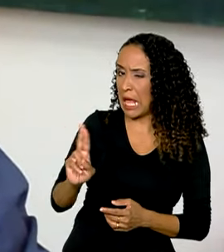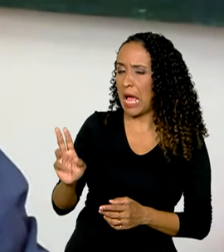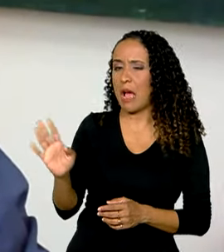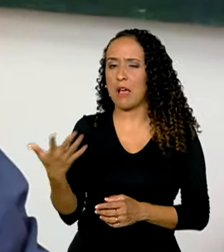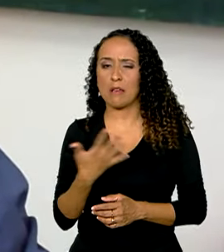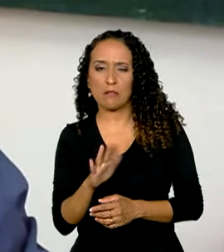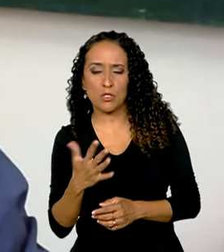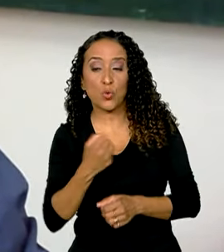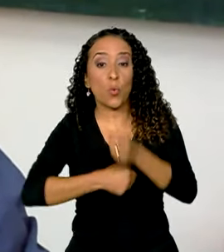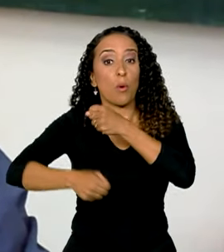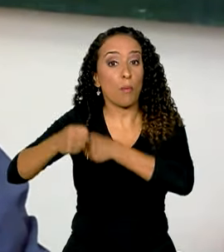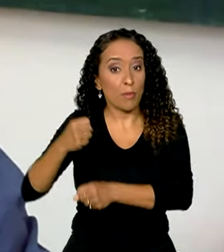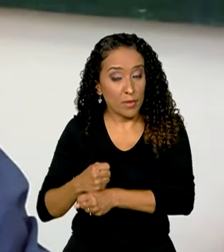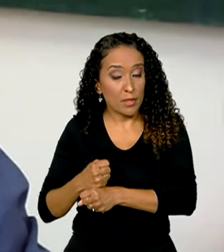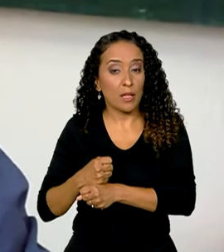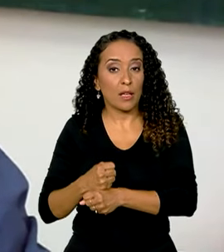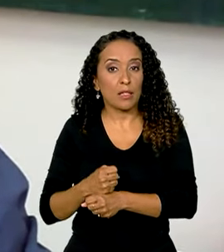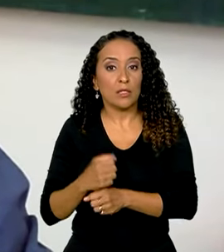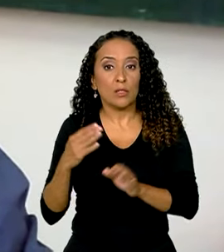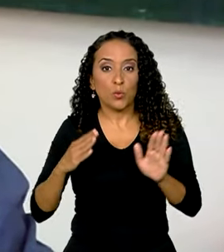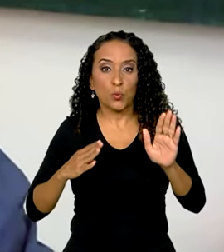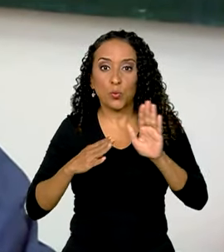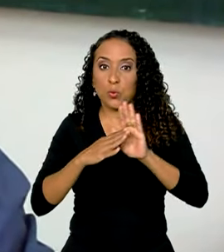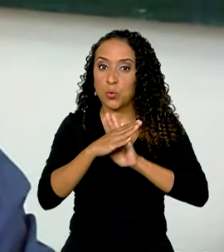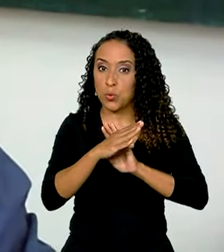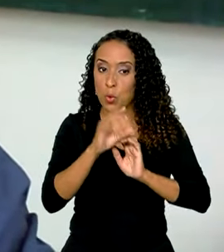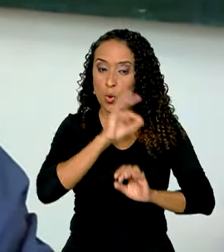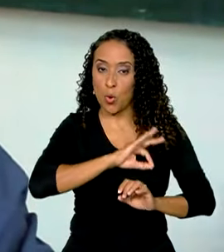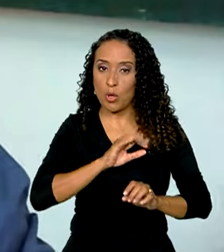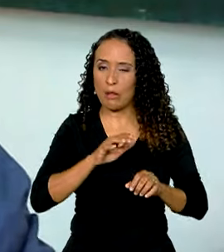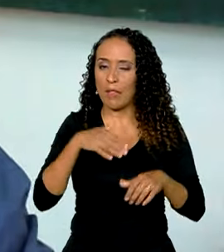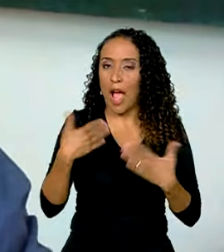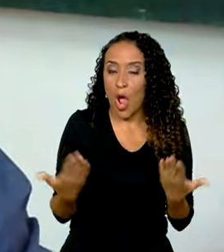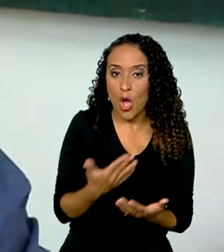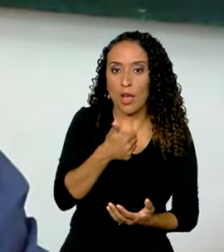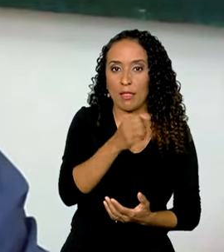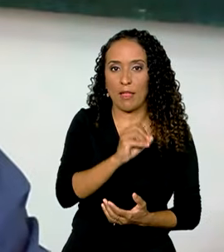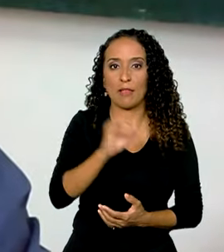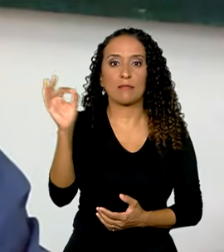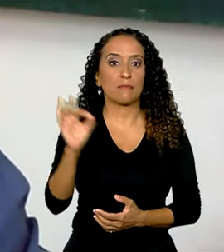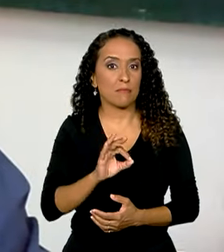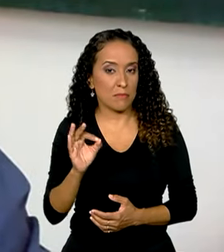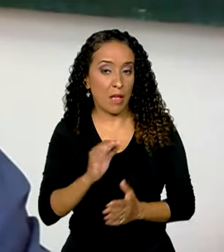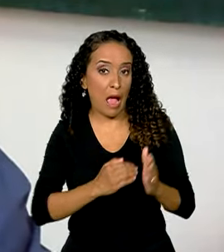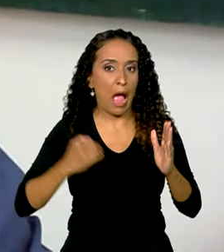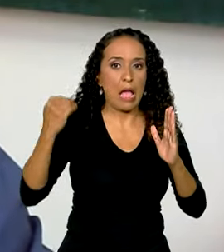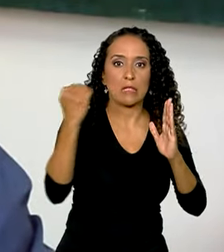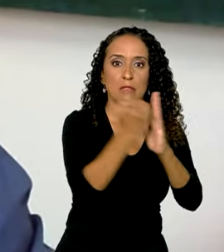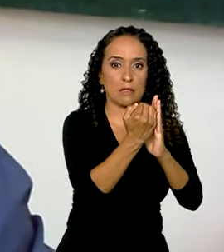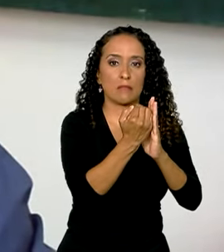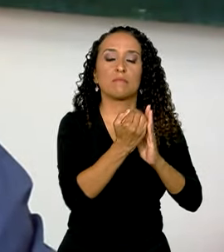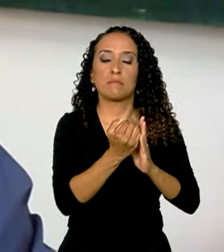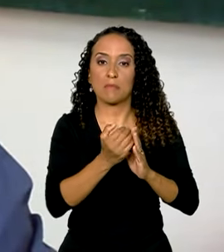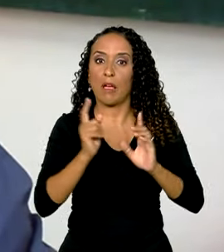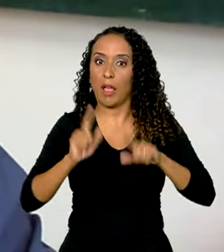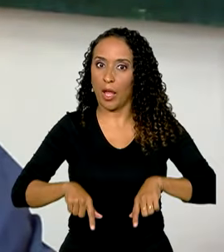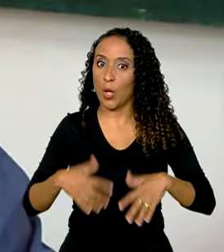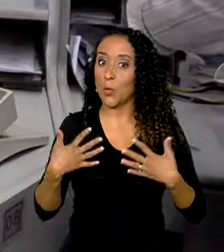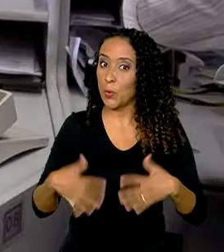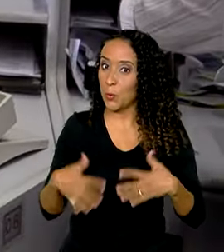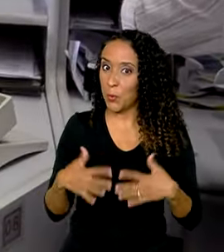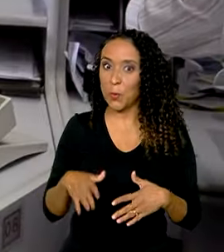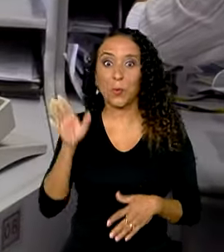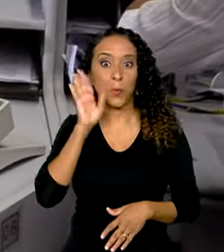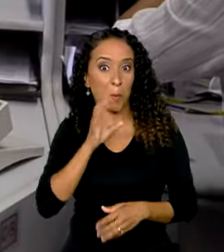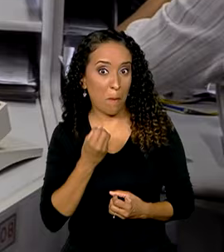no ano passado e o crescimento de renda está 10 pontos percentuais acima disso, o que é surpreendente.